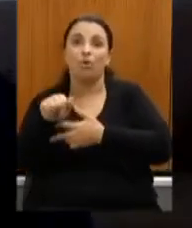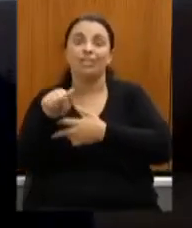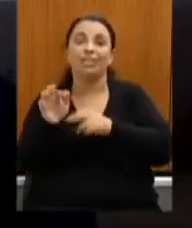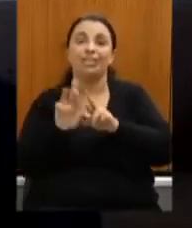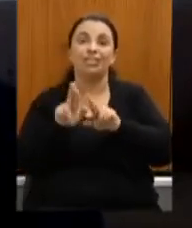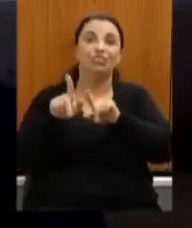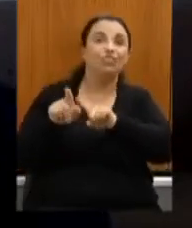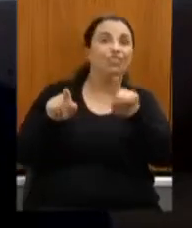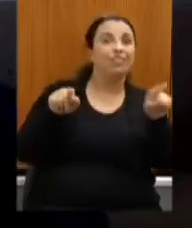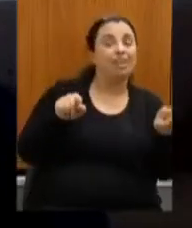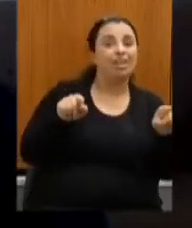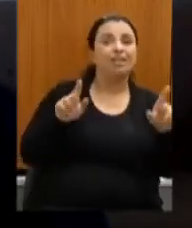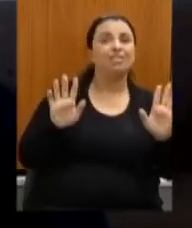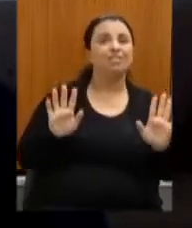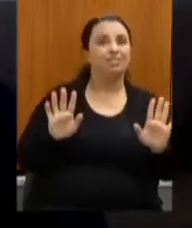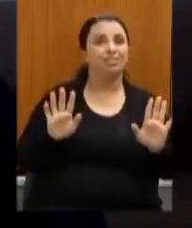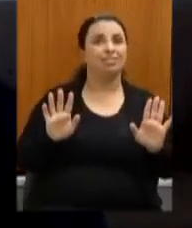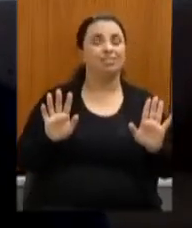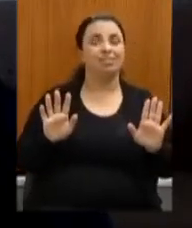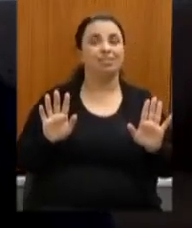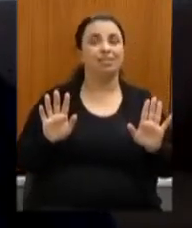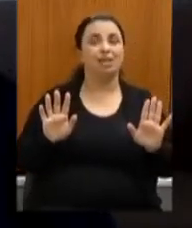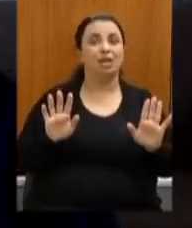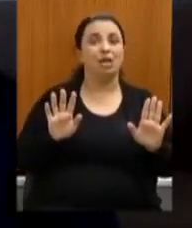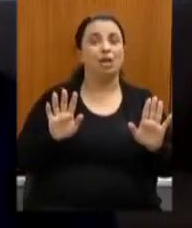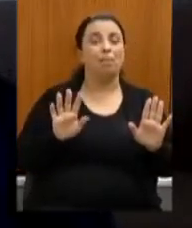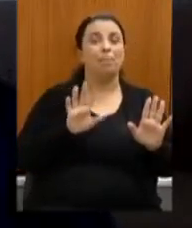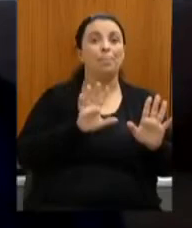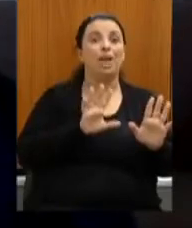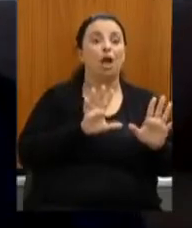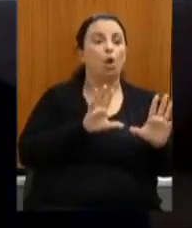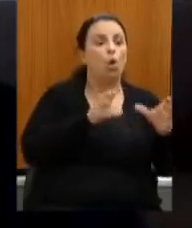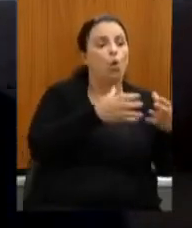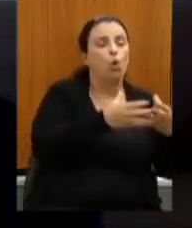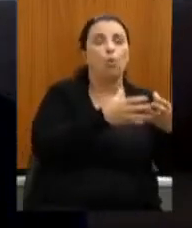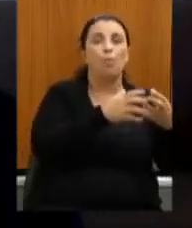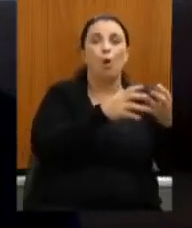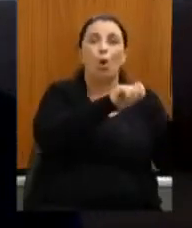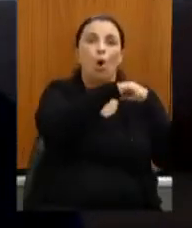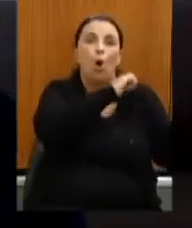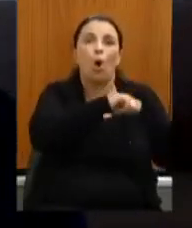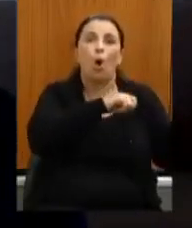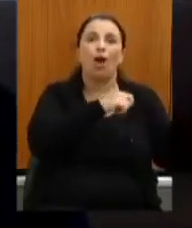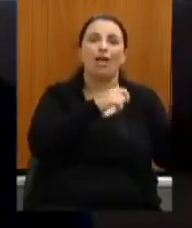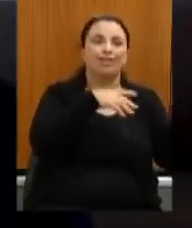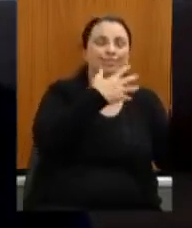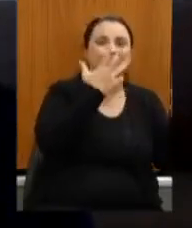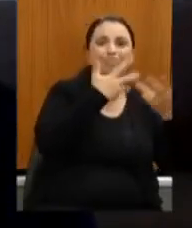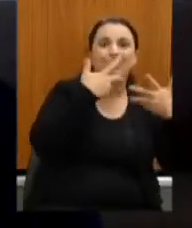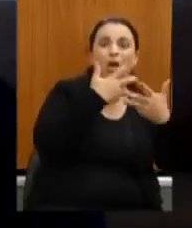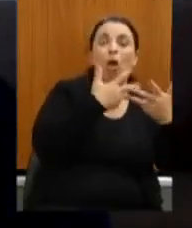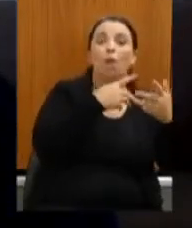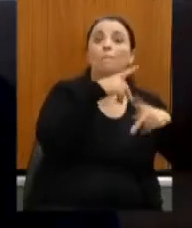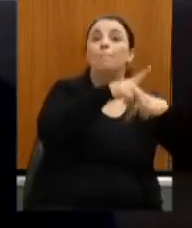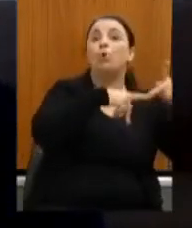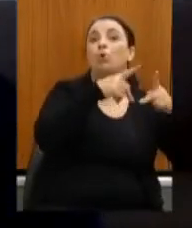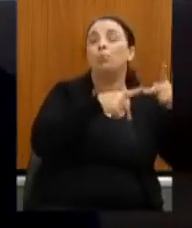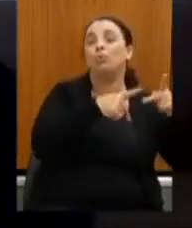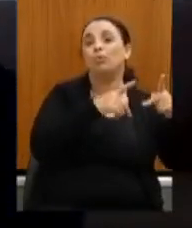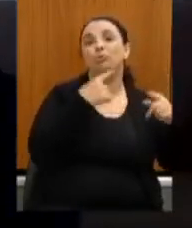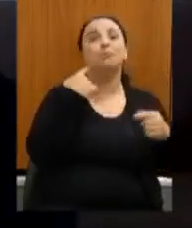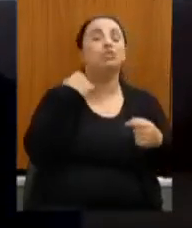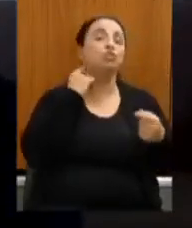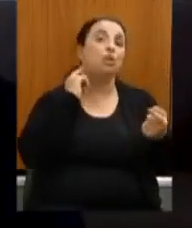nós temos a nossa orquestra pública aqui em Minas Gerais agora tem uma orquestra falsamente